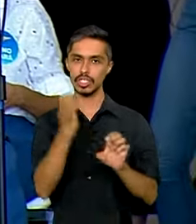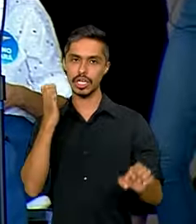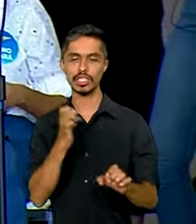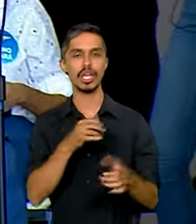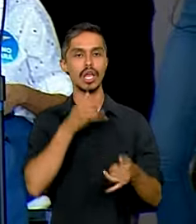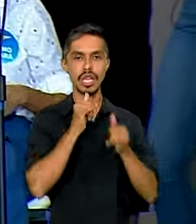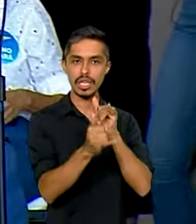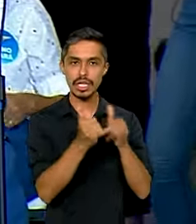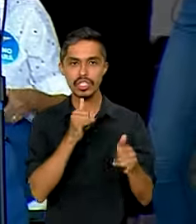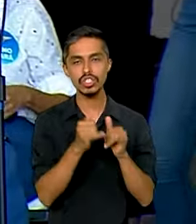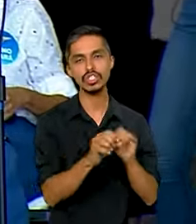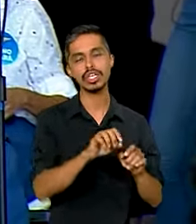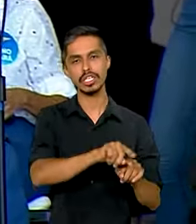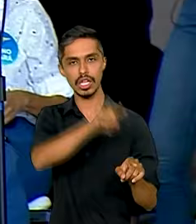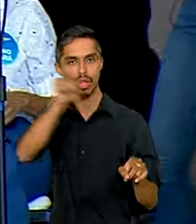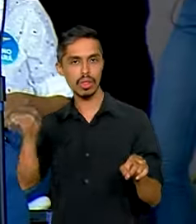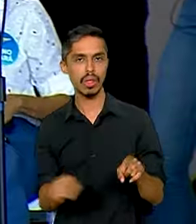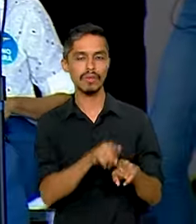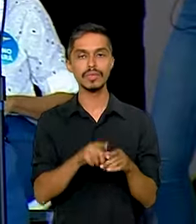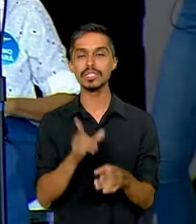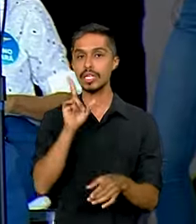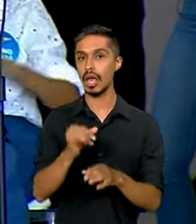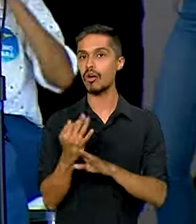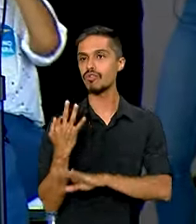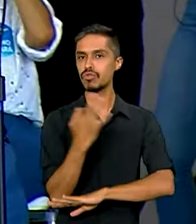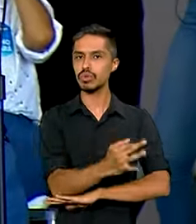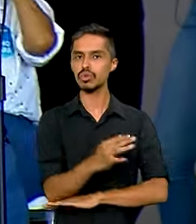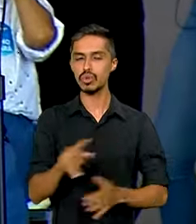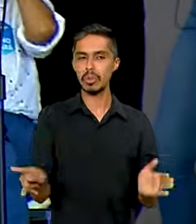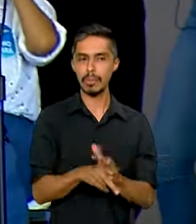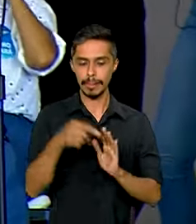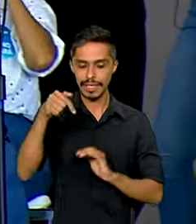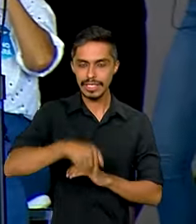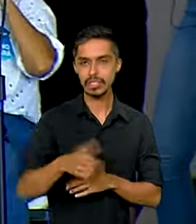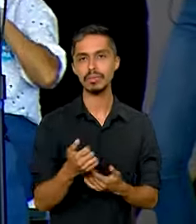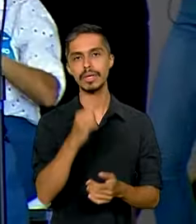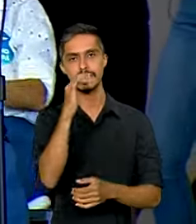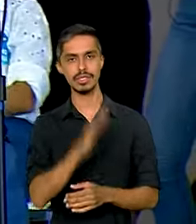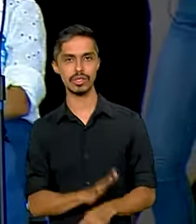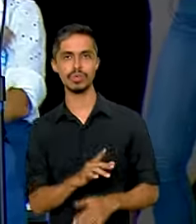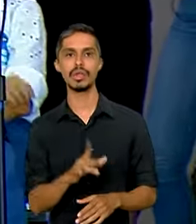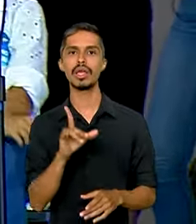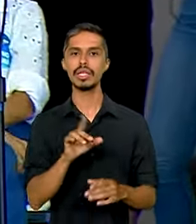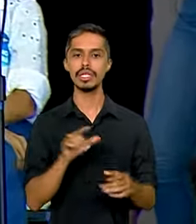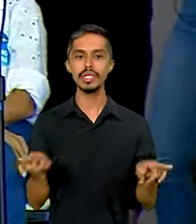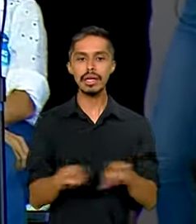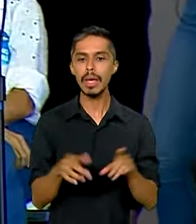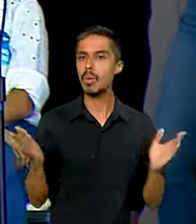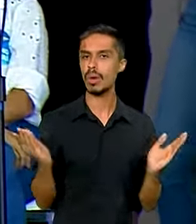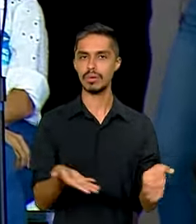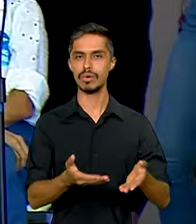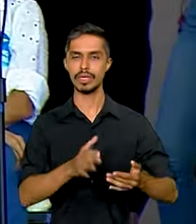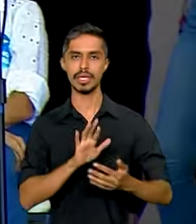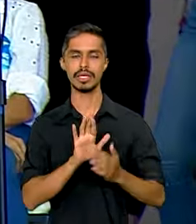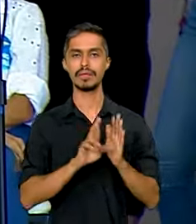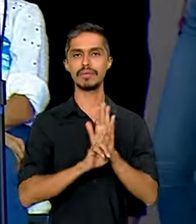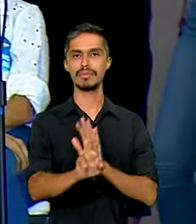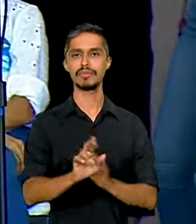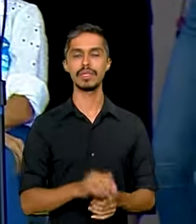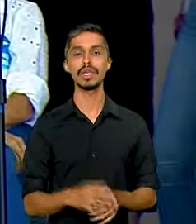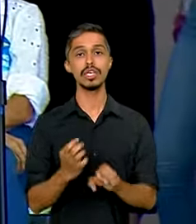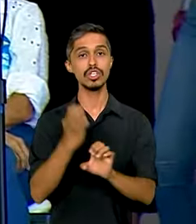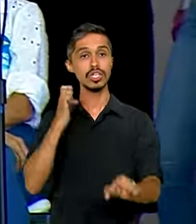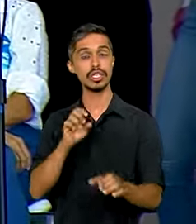Energias Renováveis, que é o presente do Brasil e o futuro do Brasil. E Engenharia de